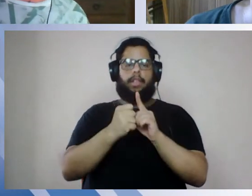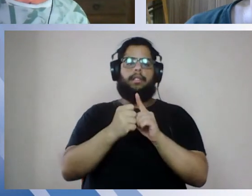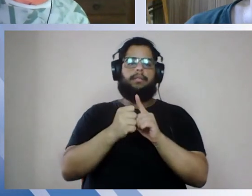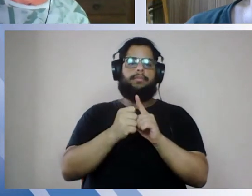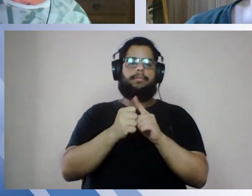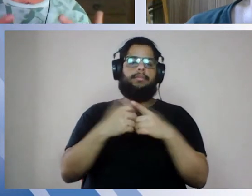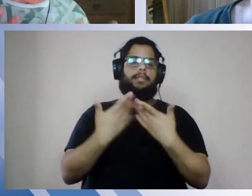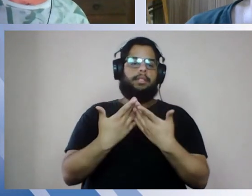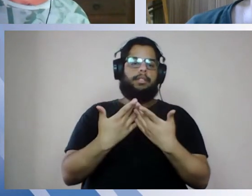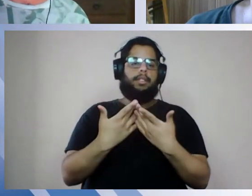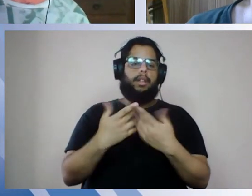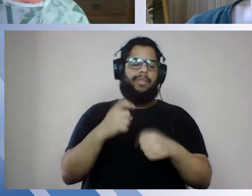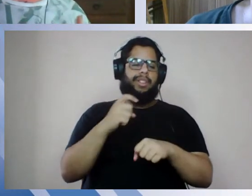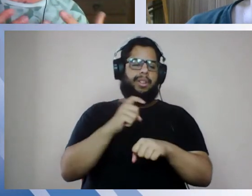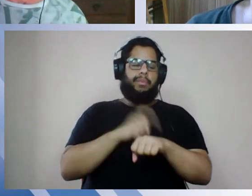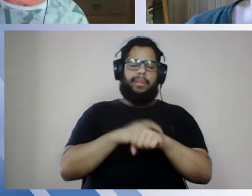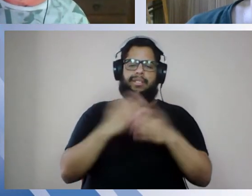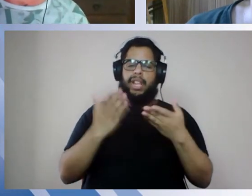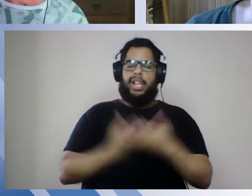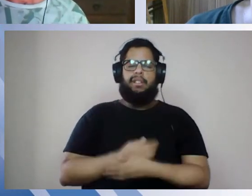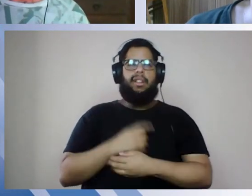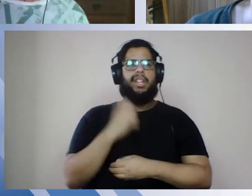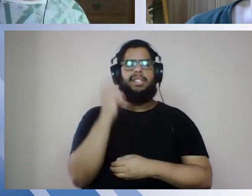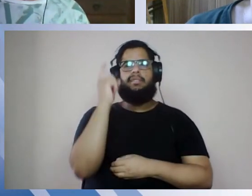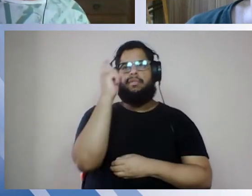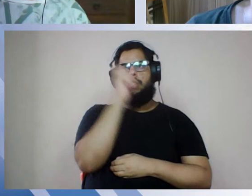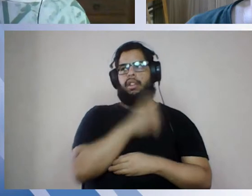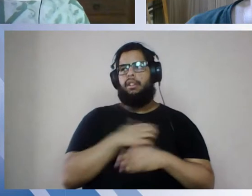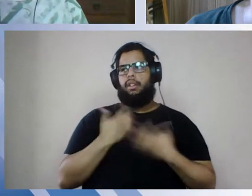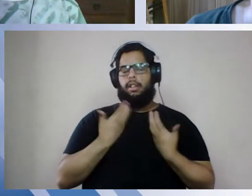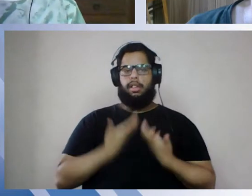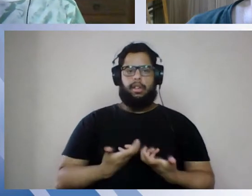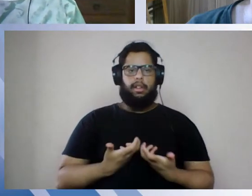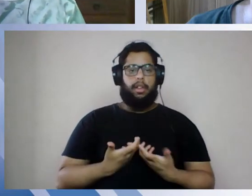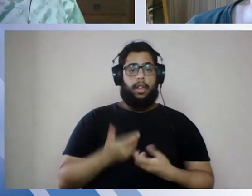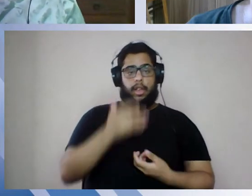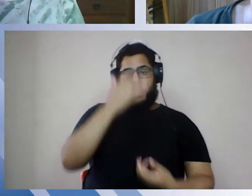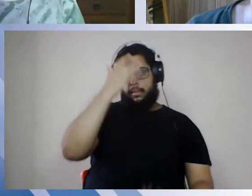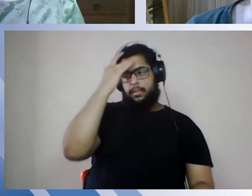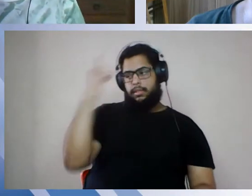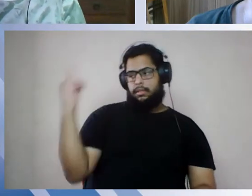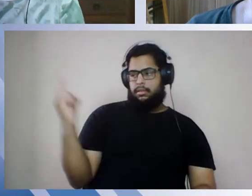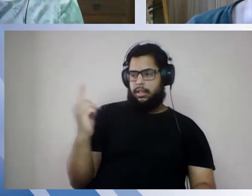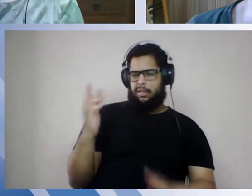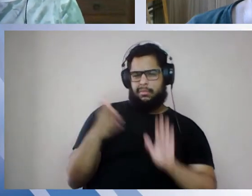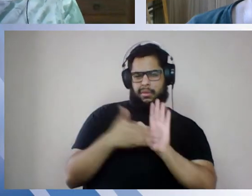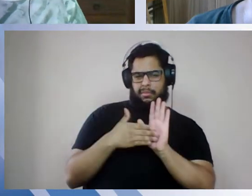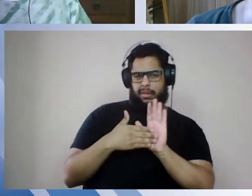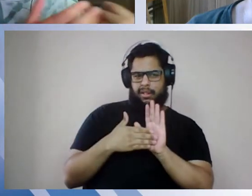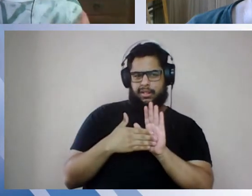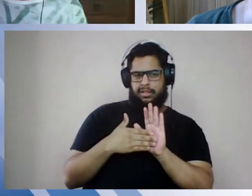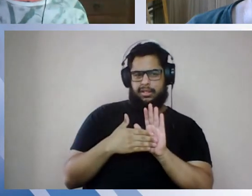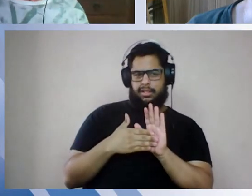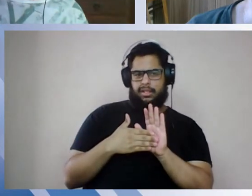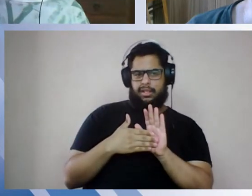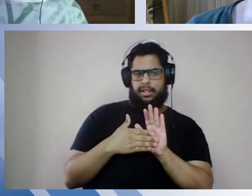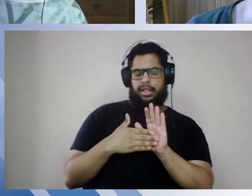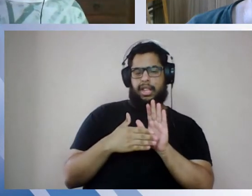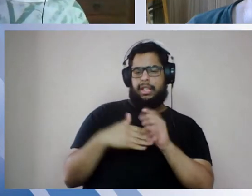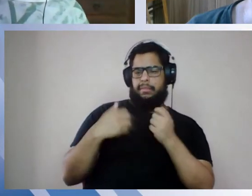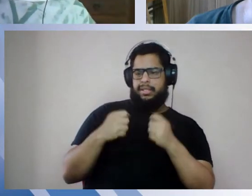então a situação está tão desagradável, tão cansativa, que quando alguém vem com uma proposta que endurece para resolver,